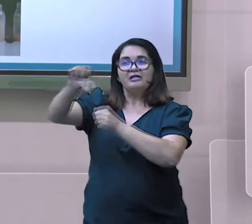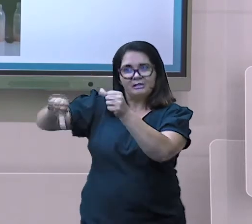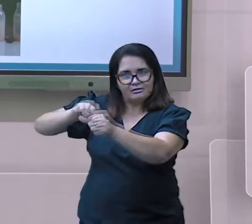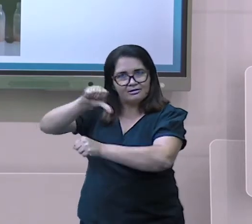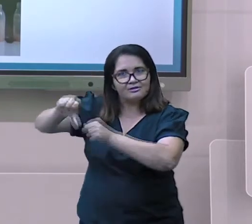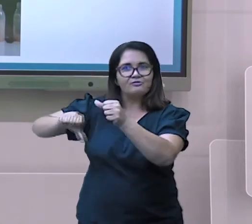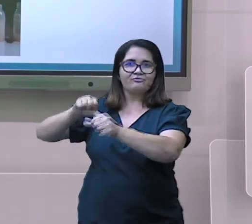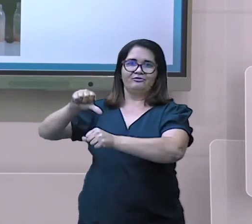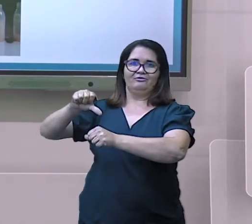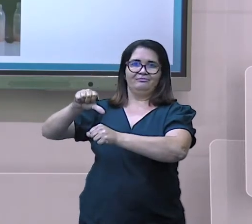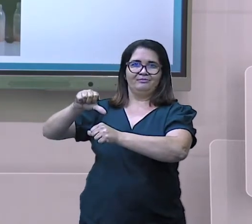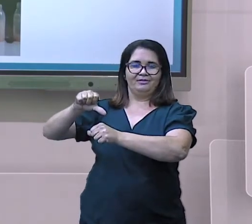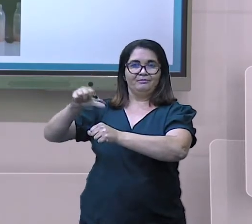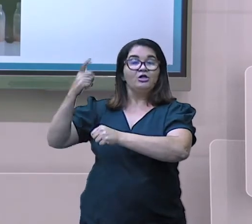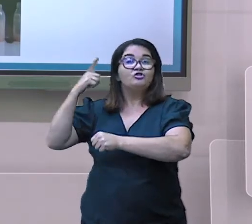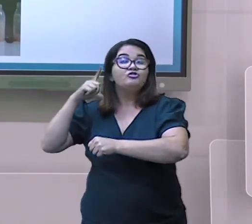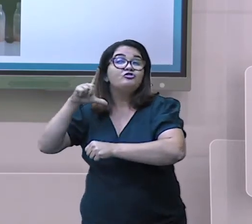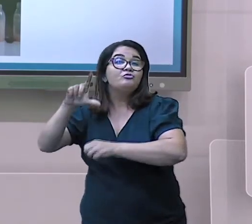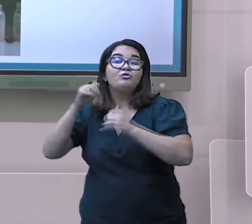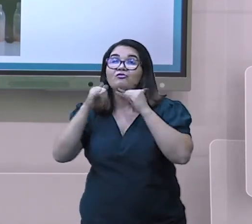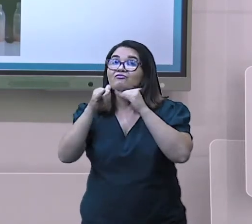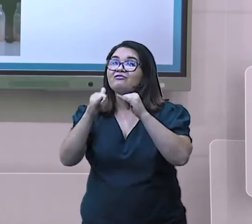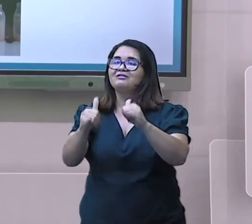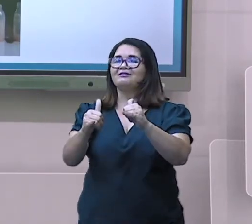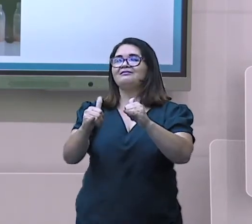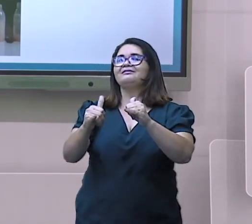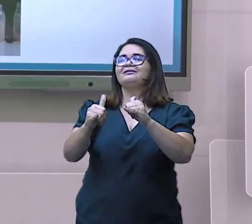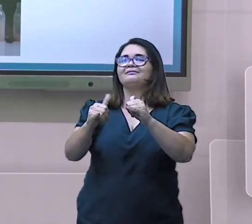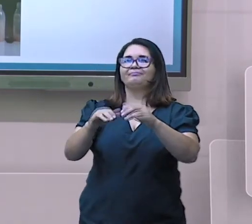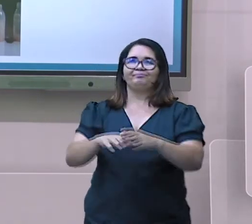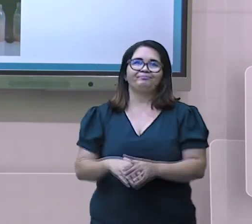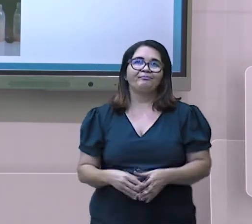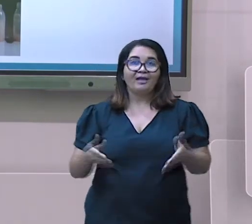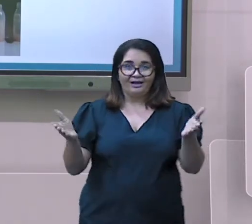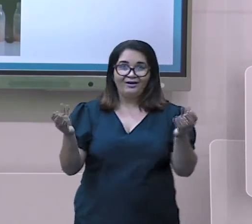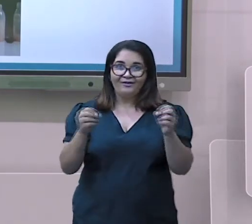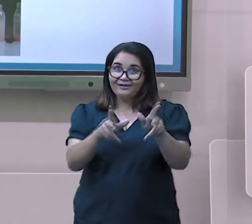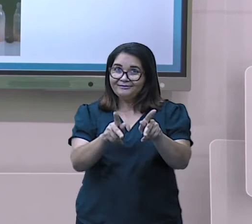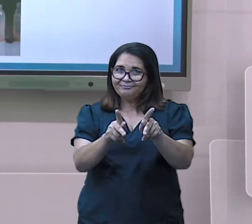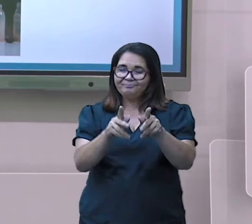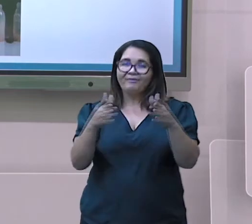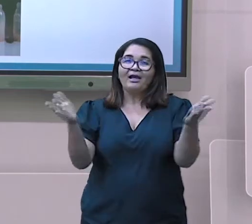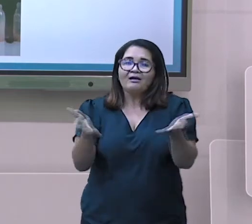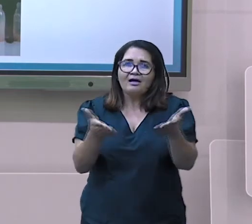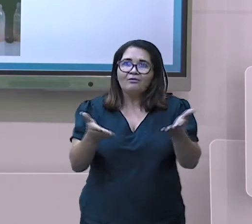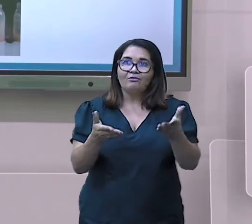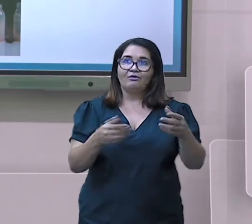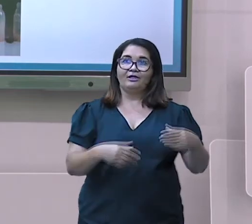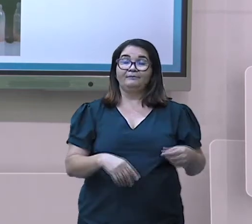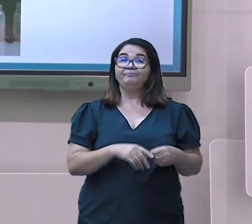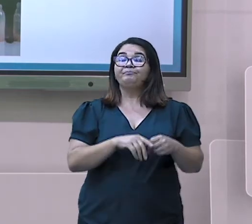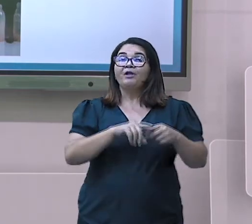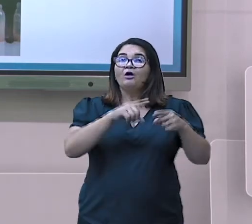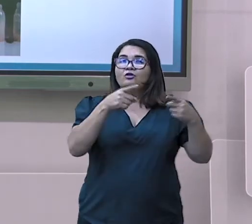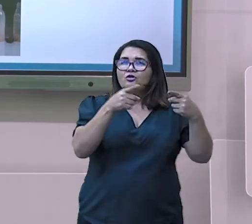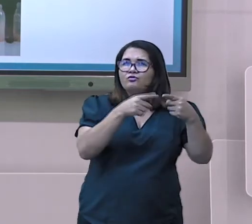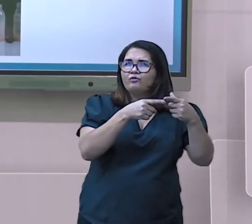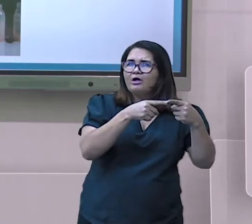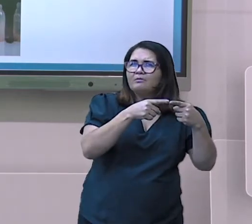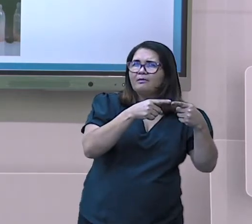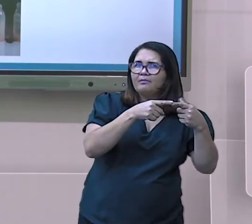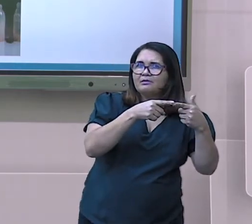Agora, nós vamos pra parte de recusar. Chama-se atenção para o